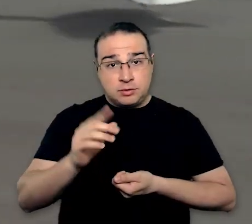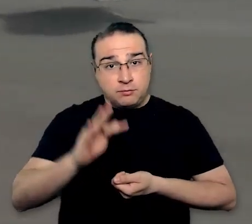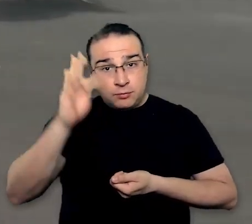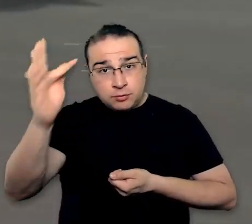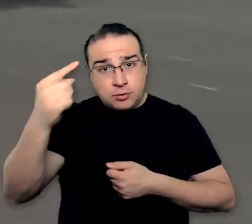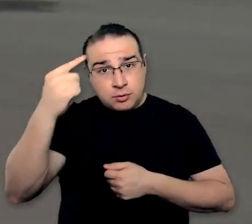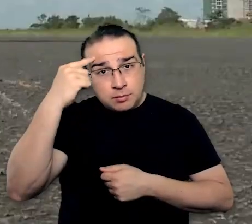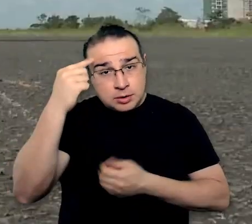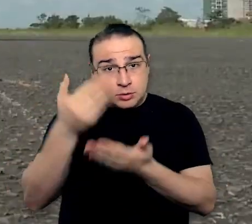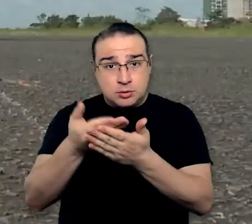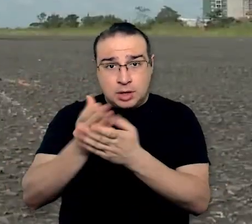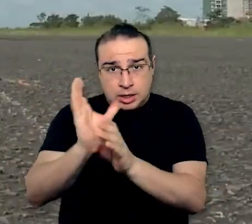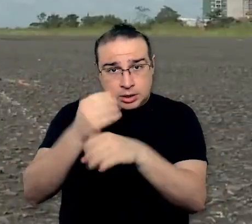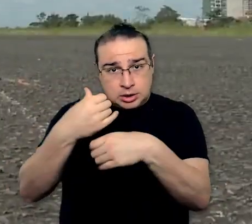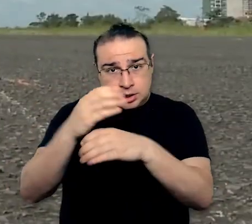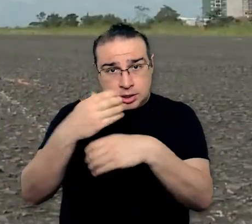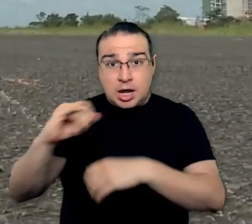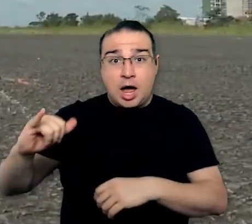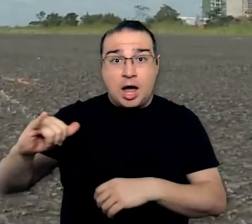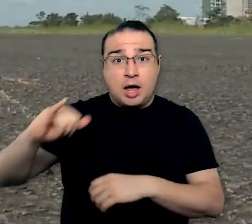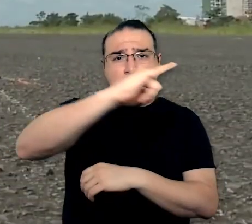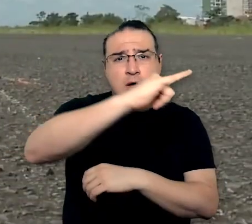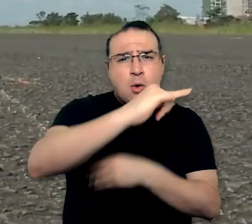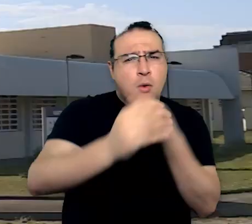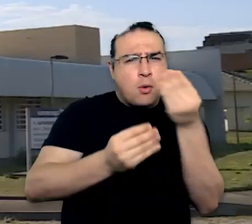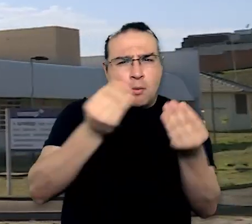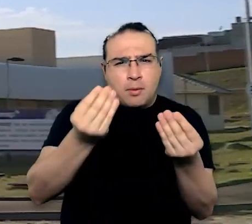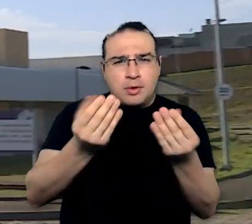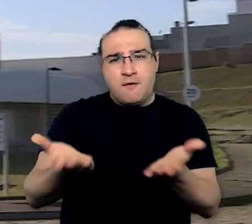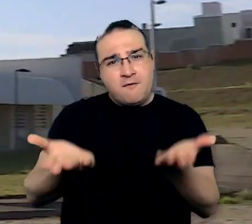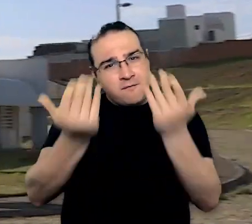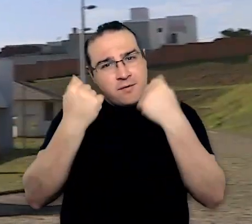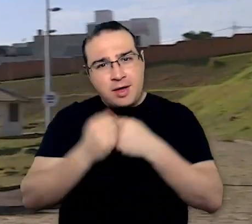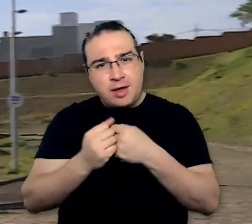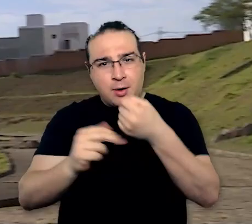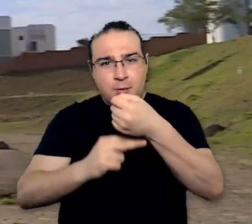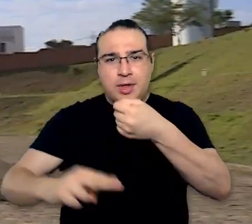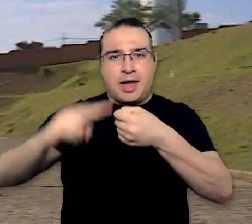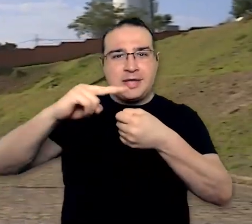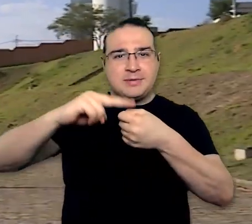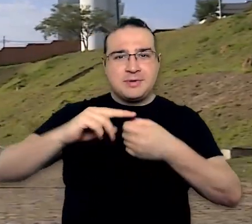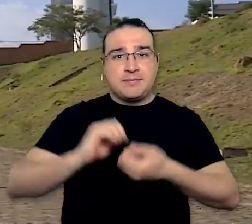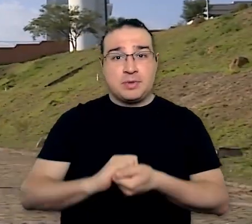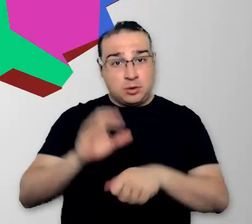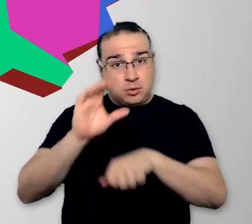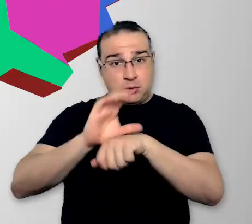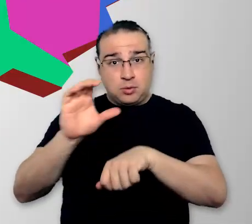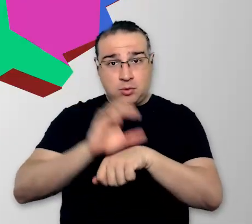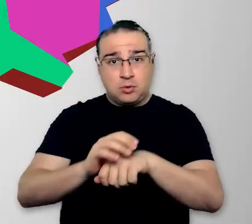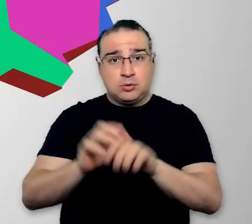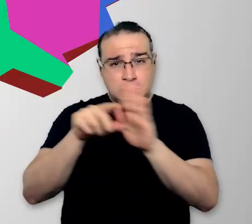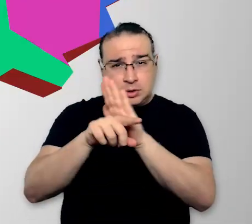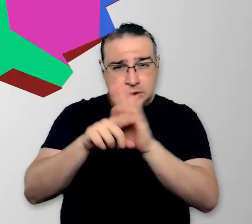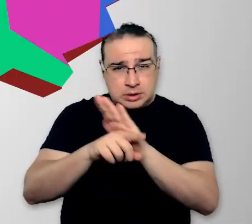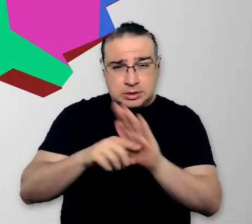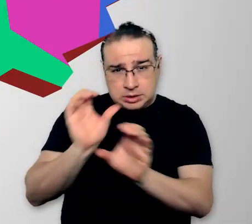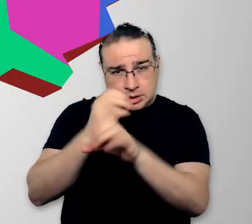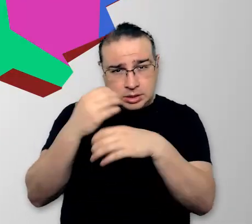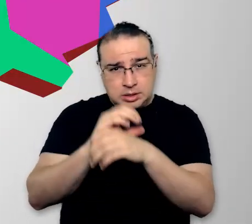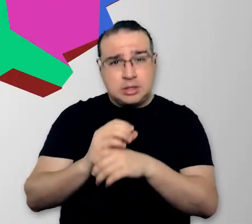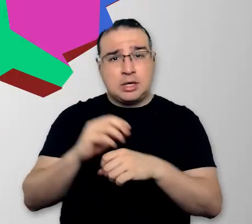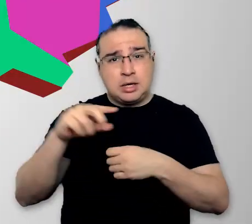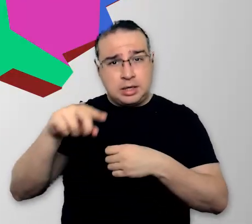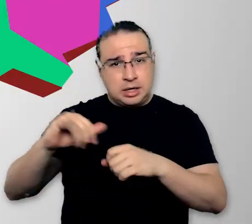Está pensando em estudar engenharia aeronáutica? Então venha para a Unesp! O curso de engenharia